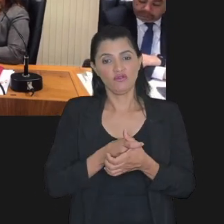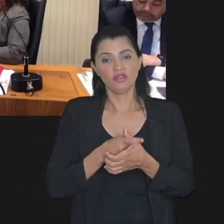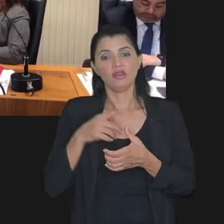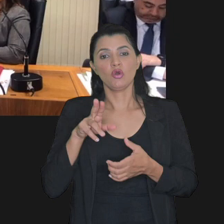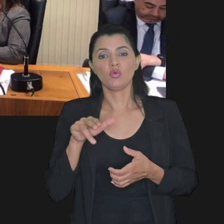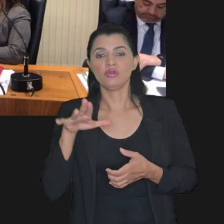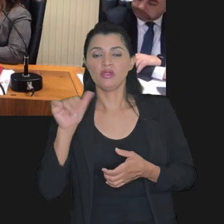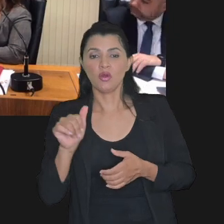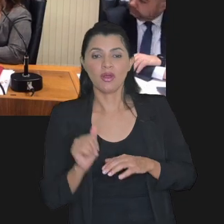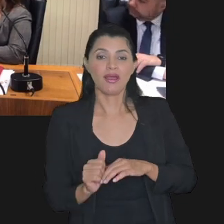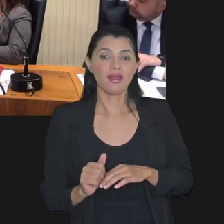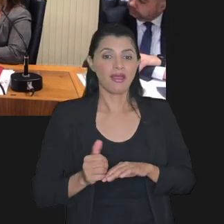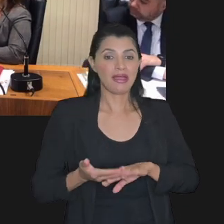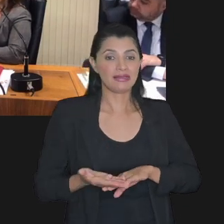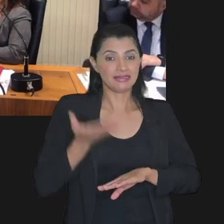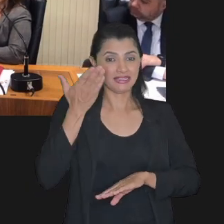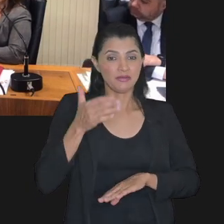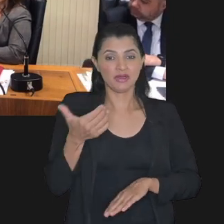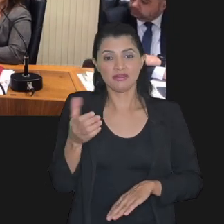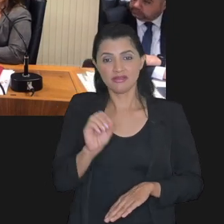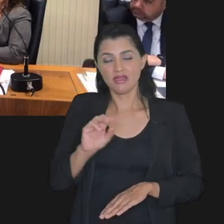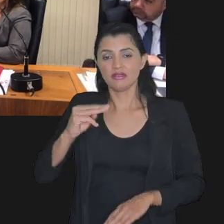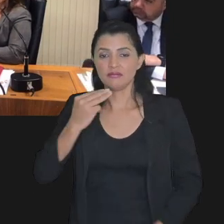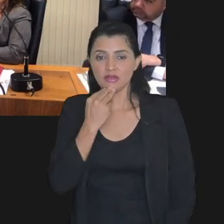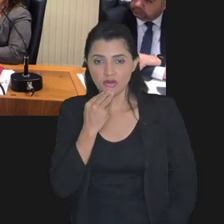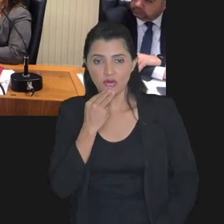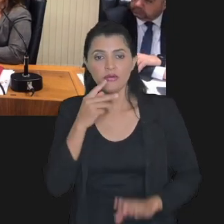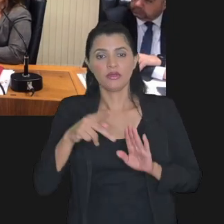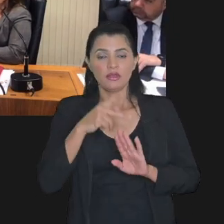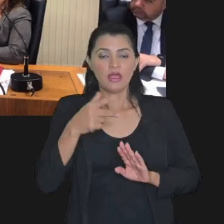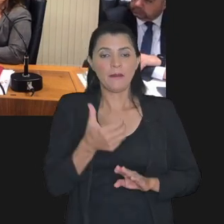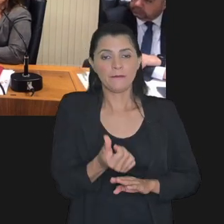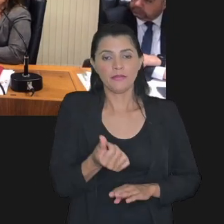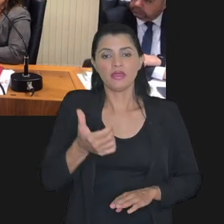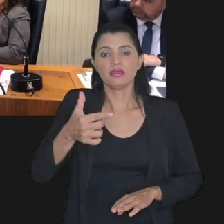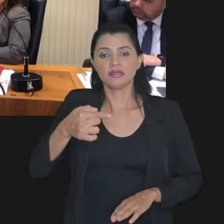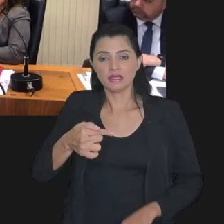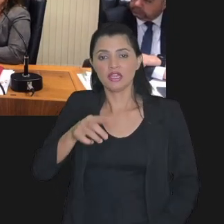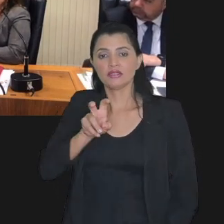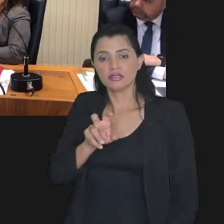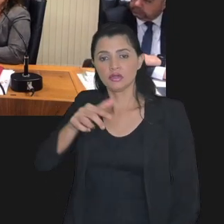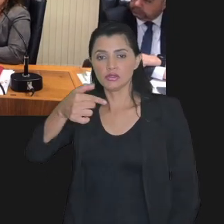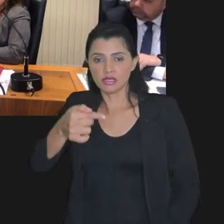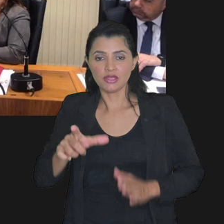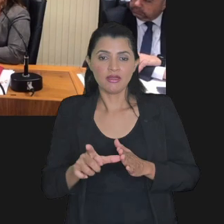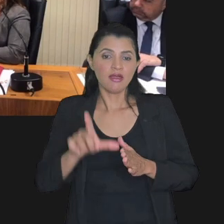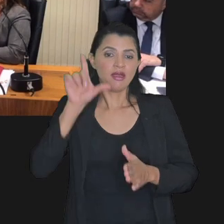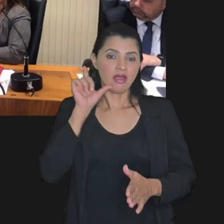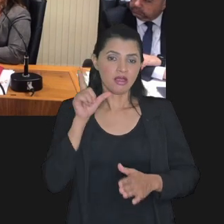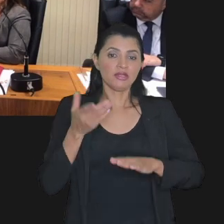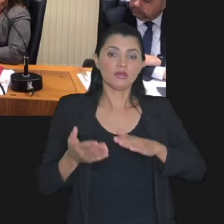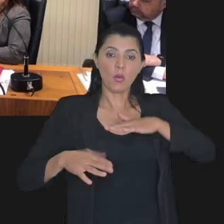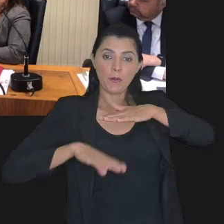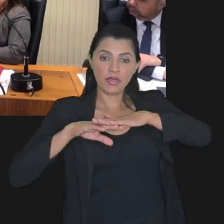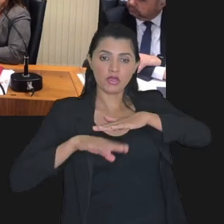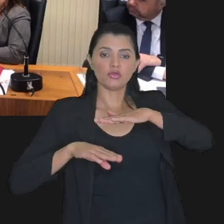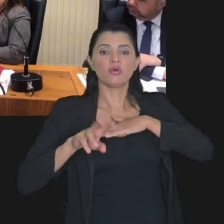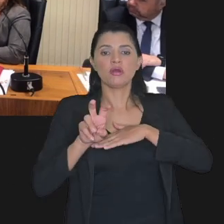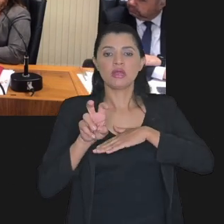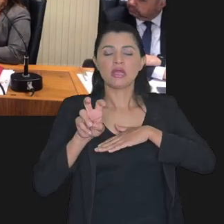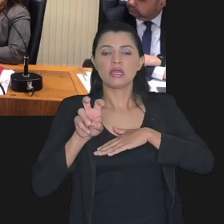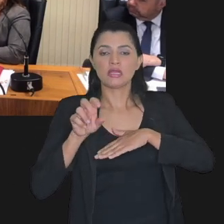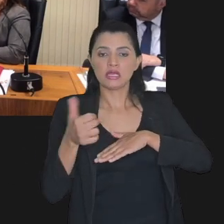acima de 10 milhões a partir da portaria 6757 porque antes o piso era de 15 milhões